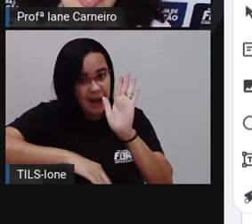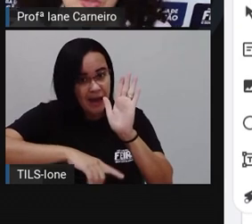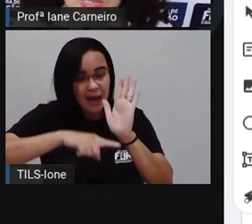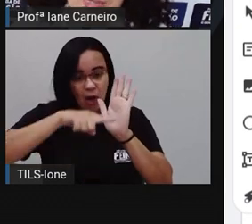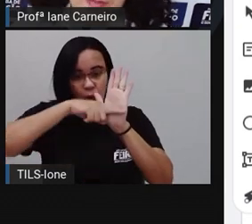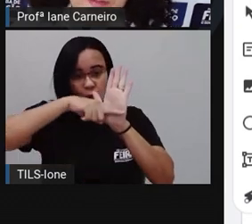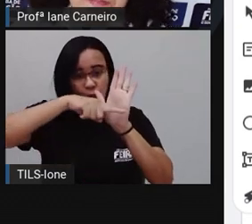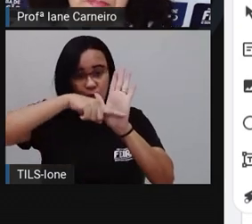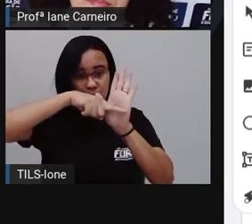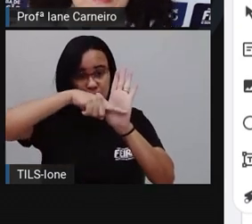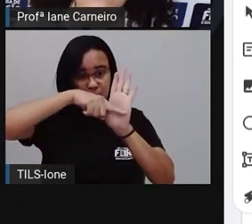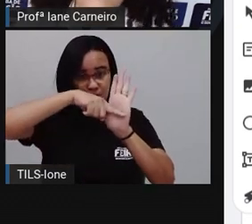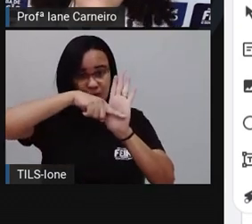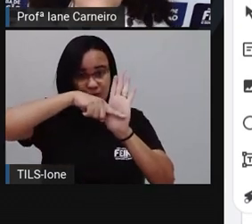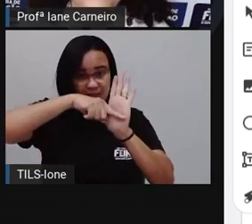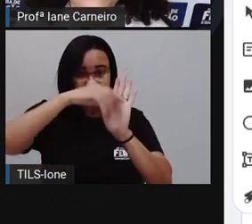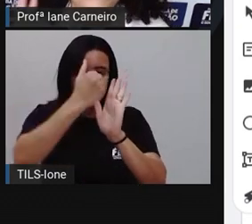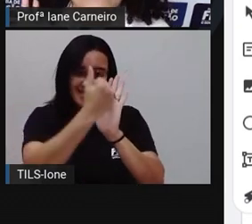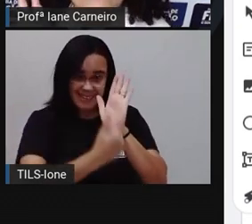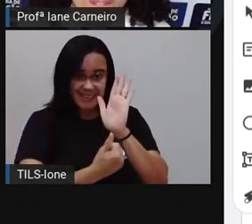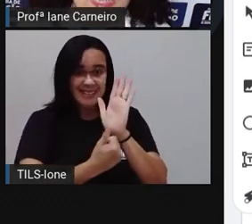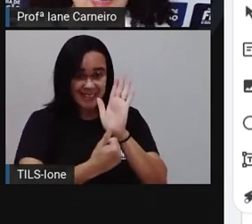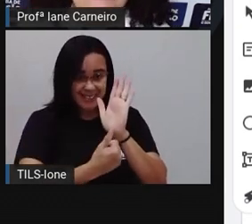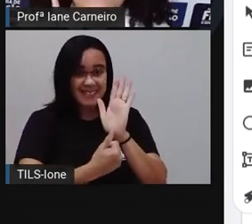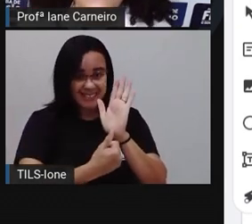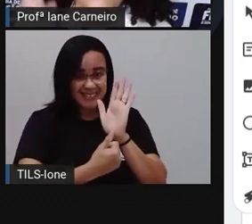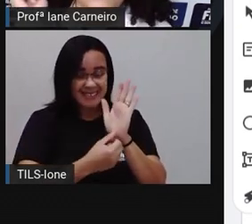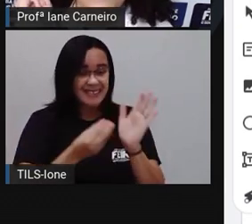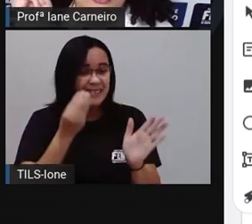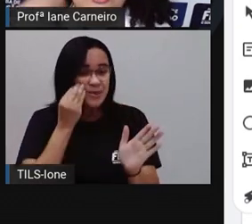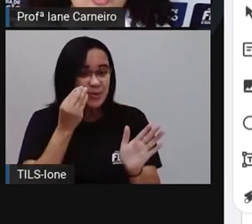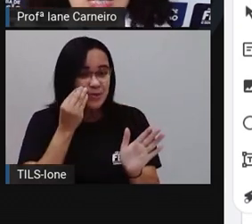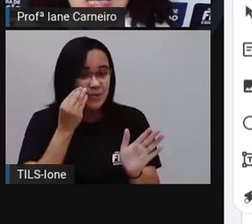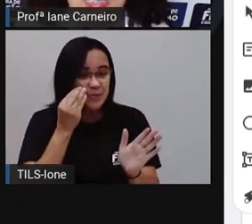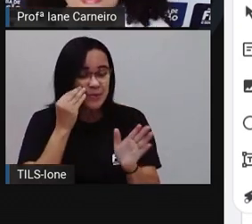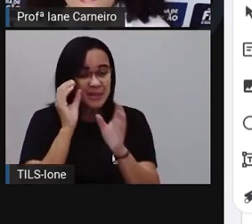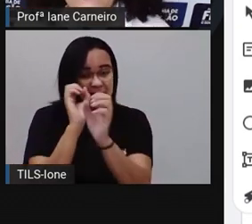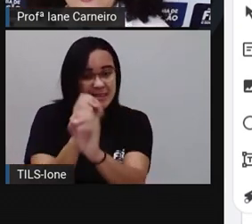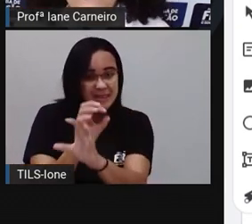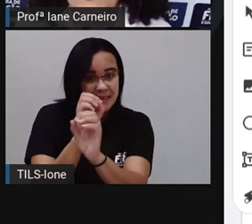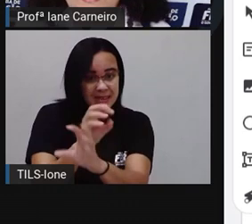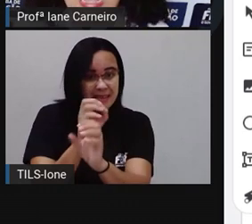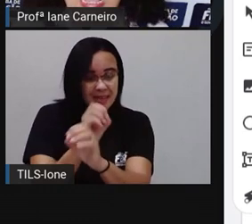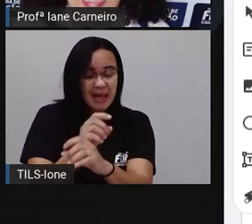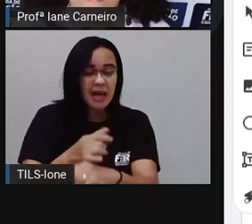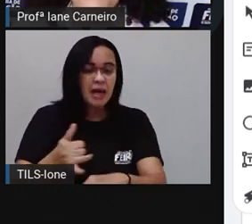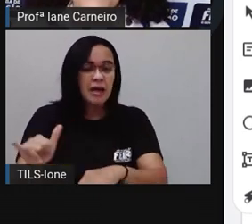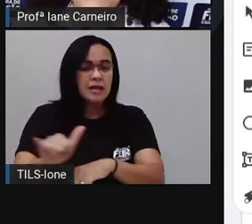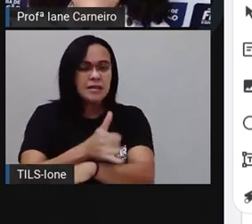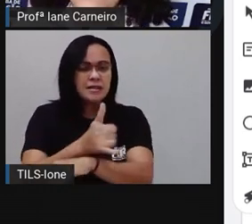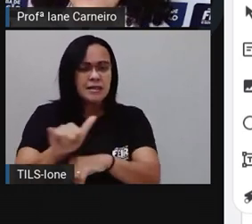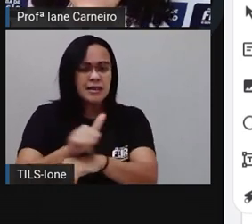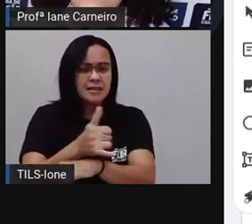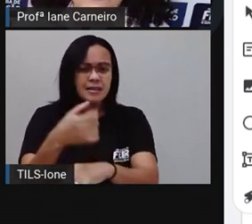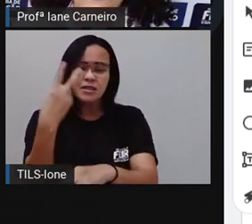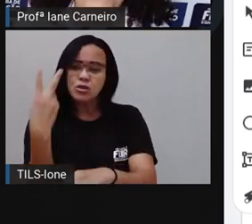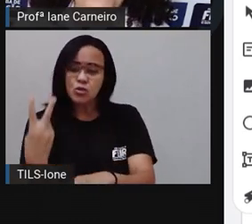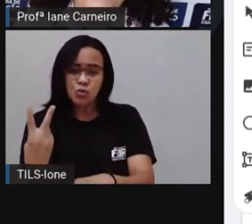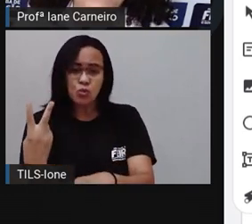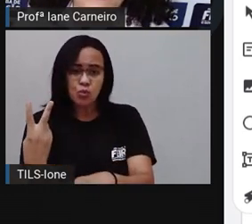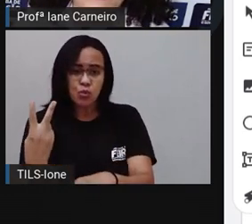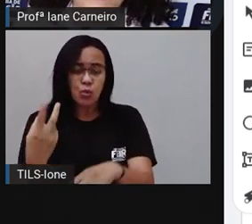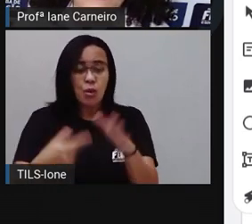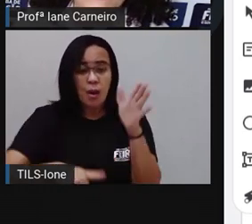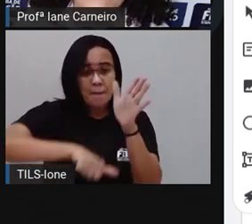do 22, tá bom? Então aproveite, tentar ensinar para vocês. Duas estratégias, tá bom? A primeira vai ser assim, ó.